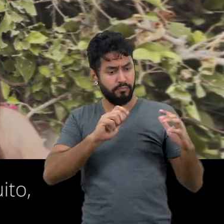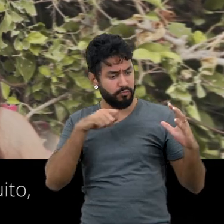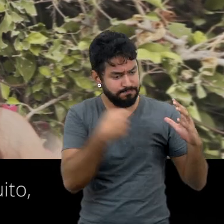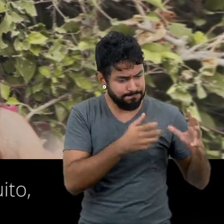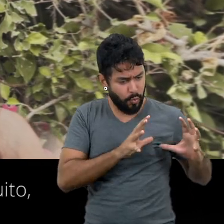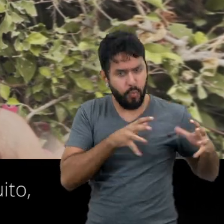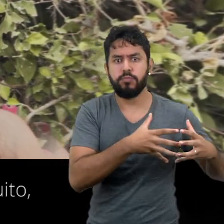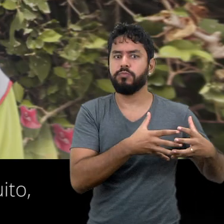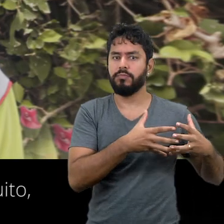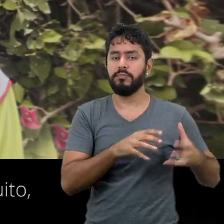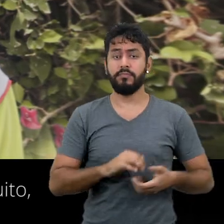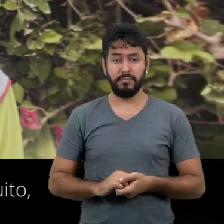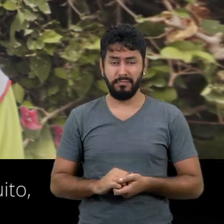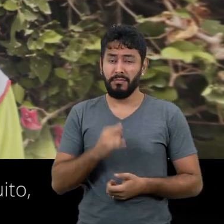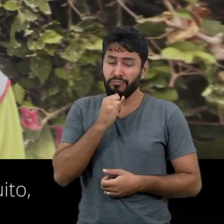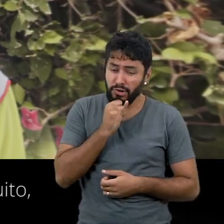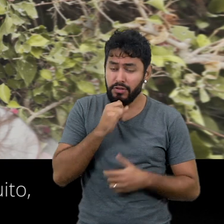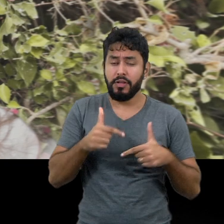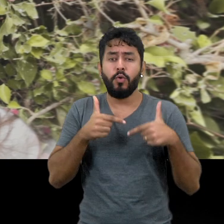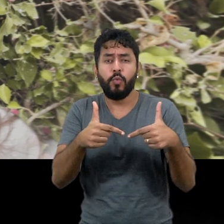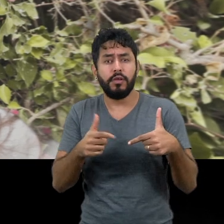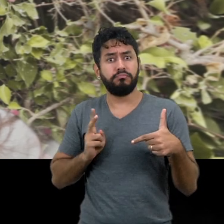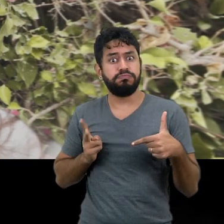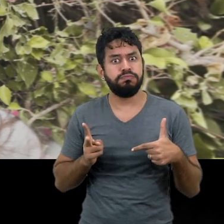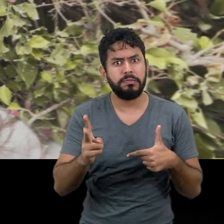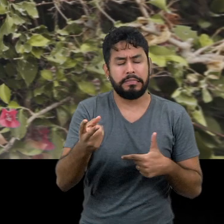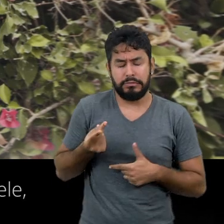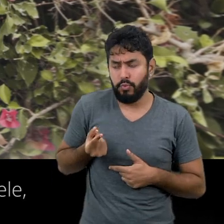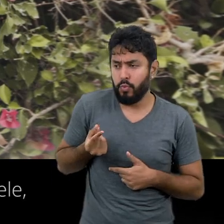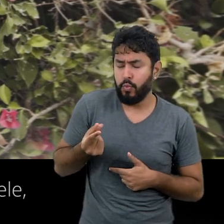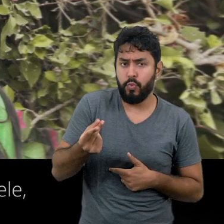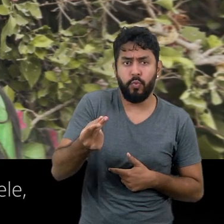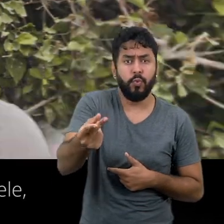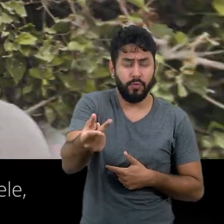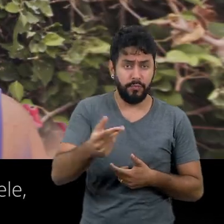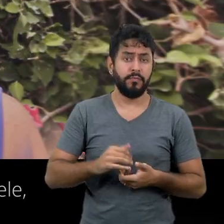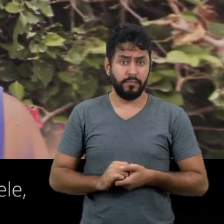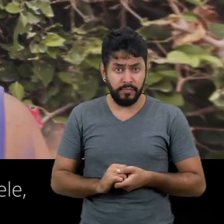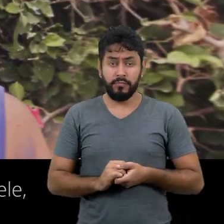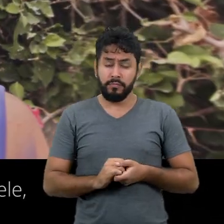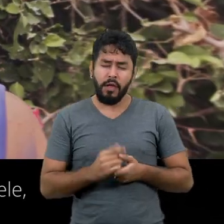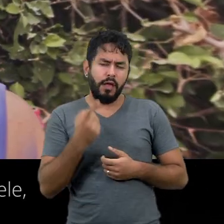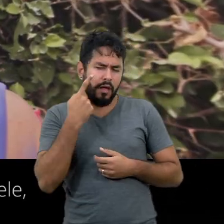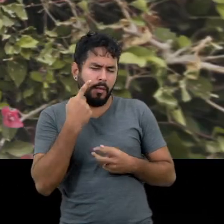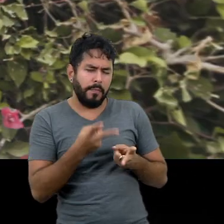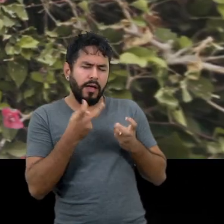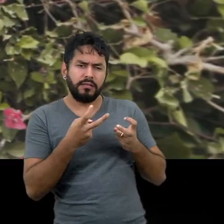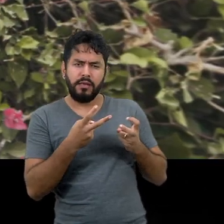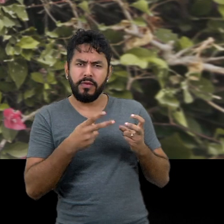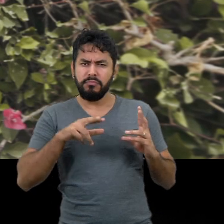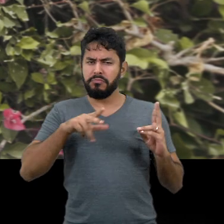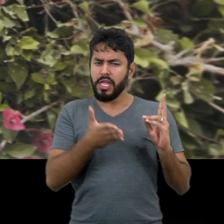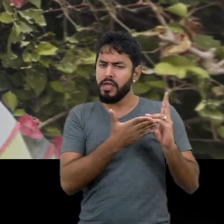Infelizmente, essas lutas ainda eram muito, muito pela frente. Nós vemos o índio, qualquer que seja ele, como